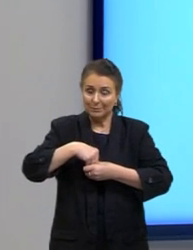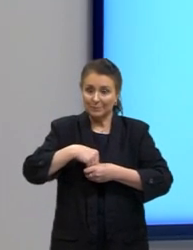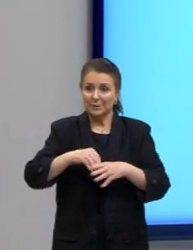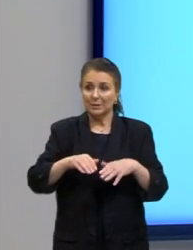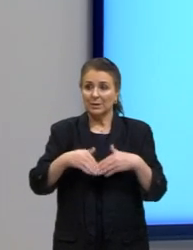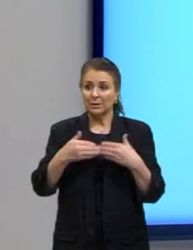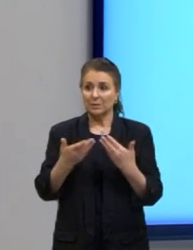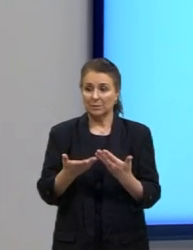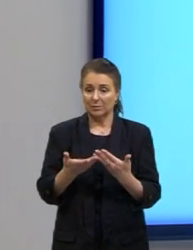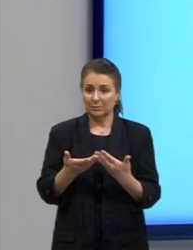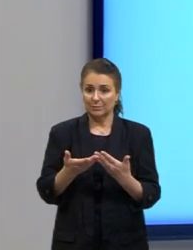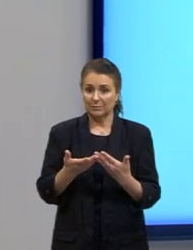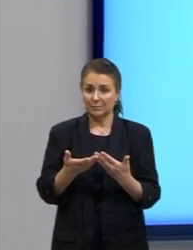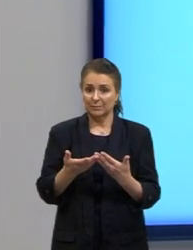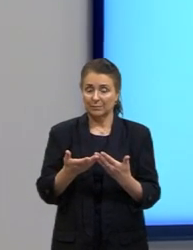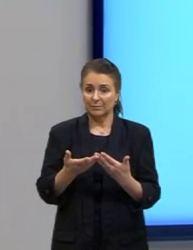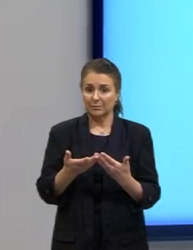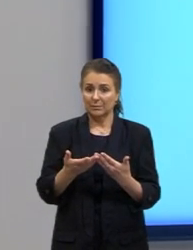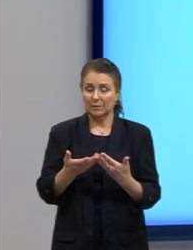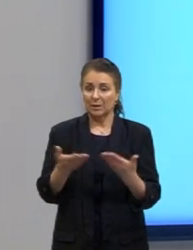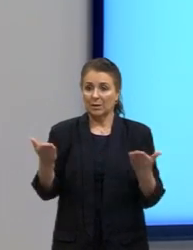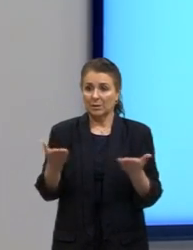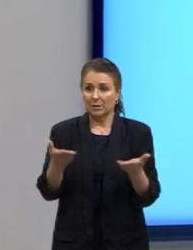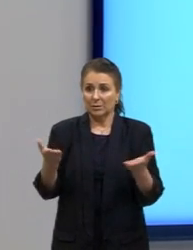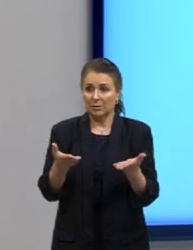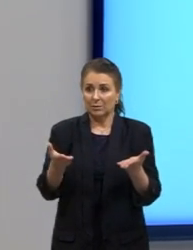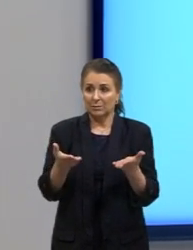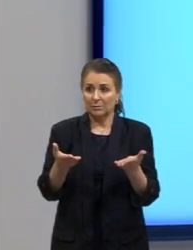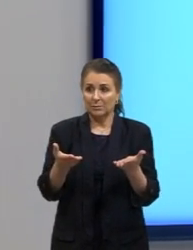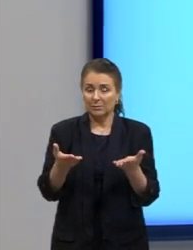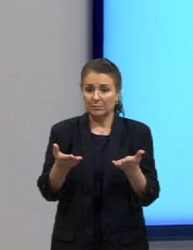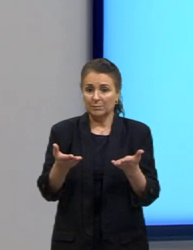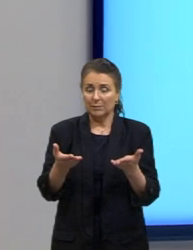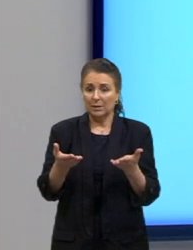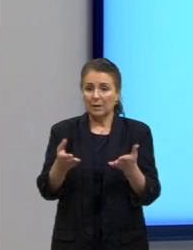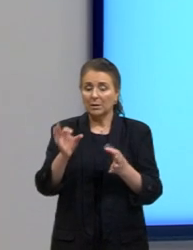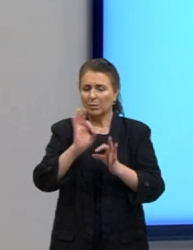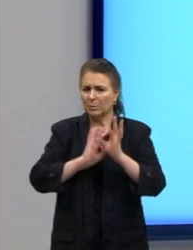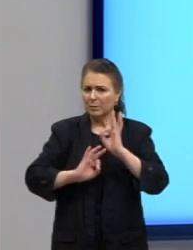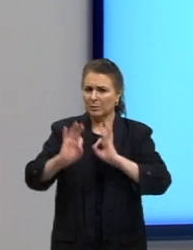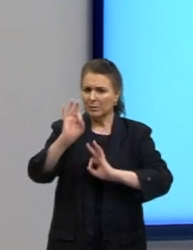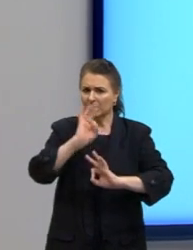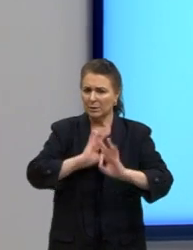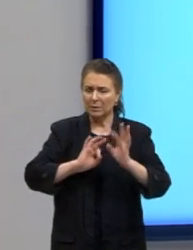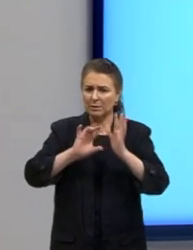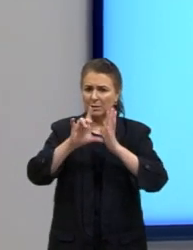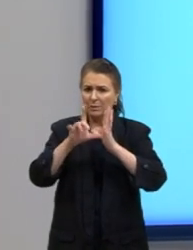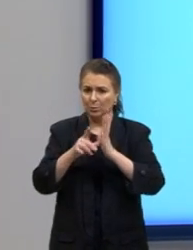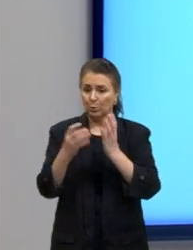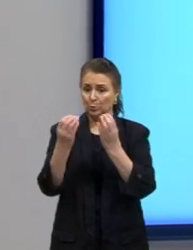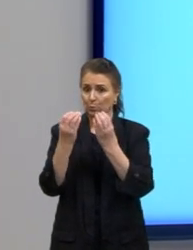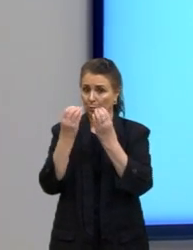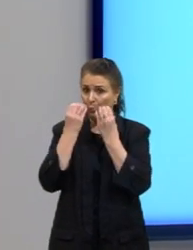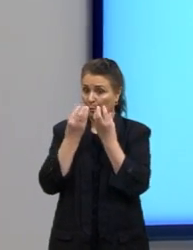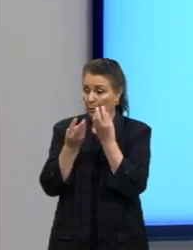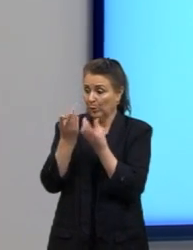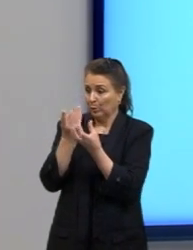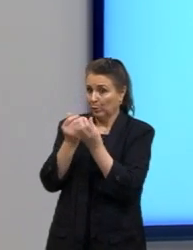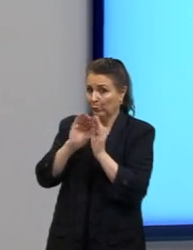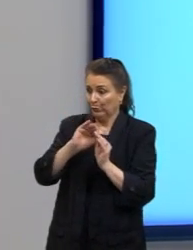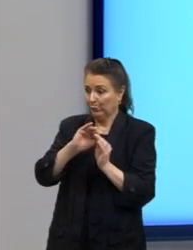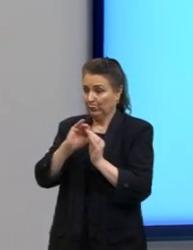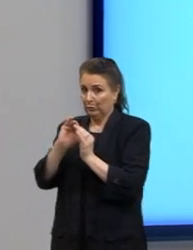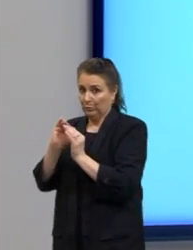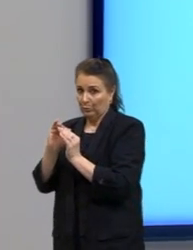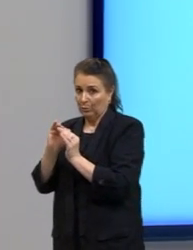nós vamos partir aqui, né, dar uma refrescada lá depois daquele hambúrguer pega no fogo para os